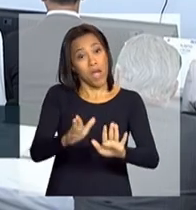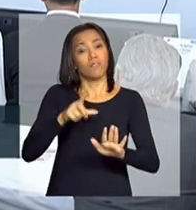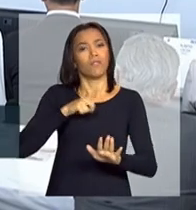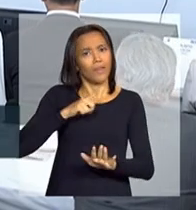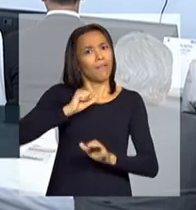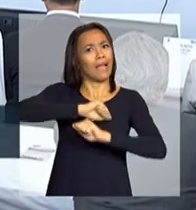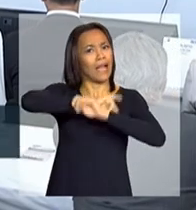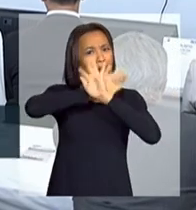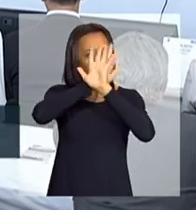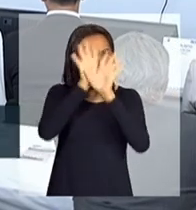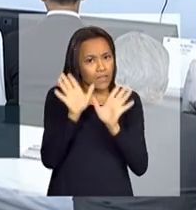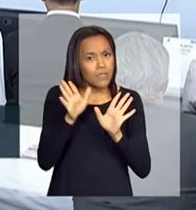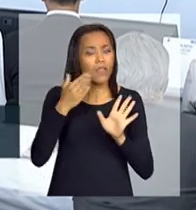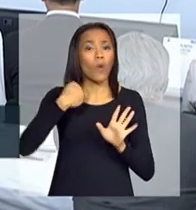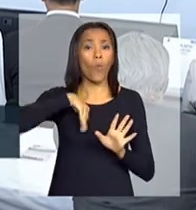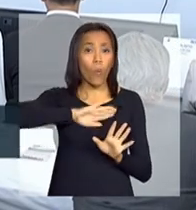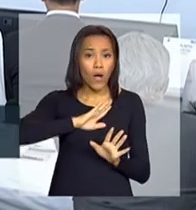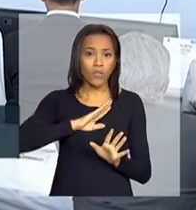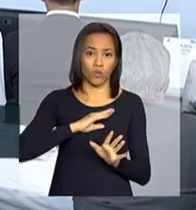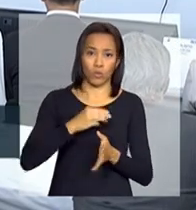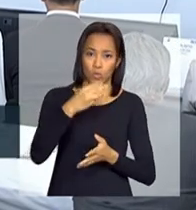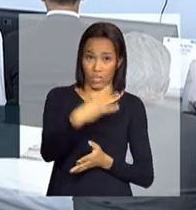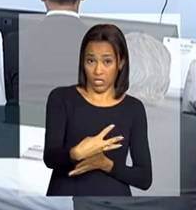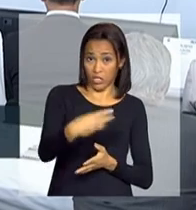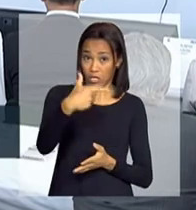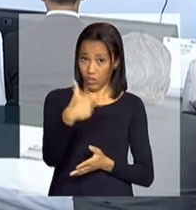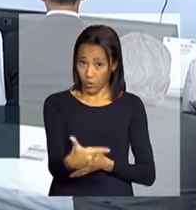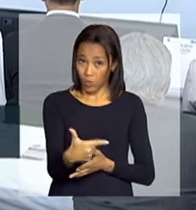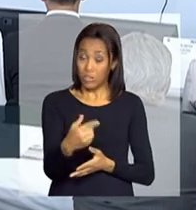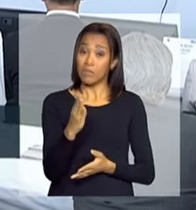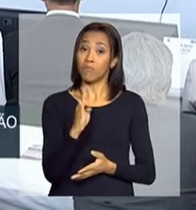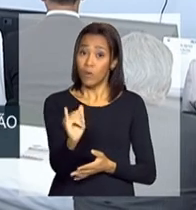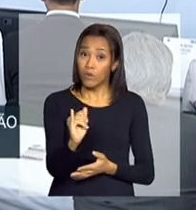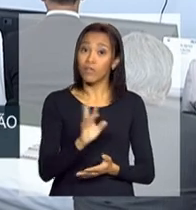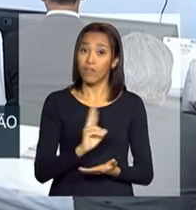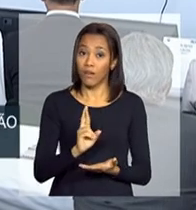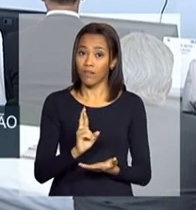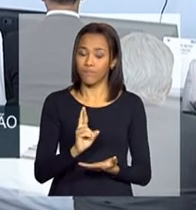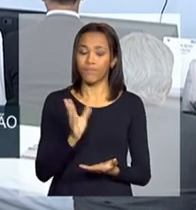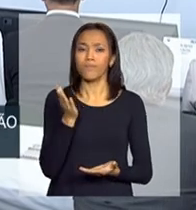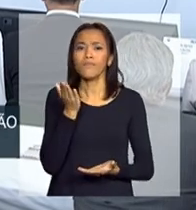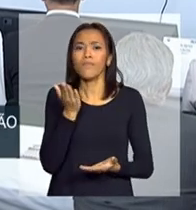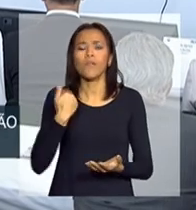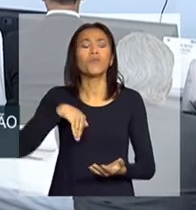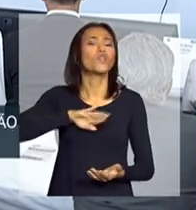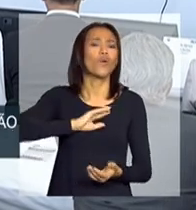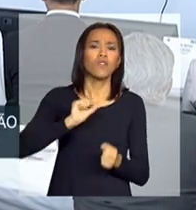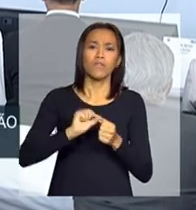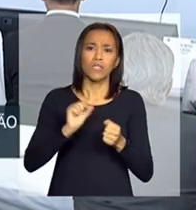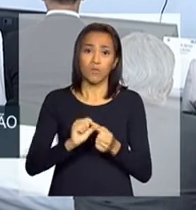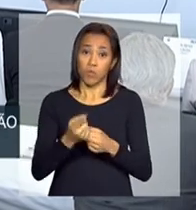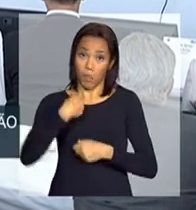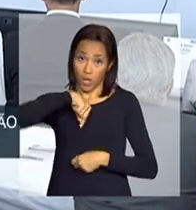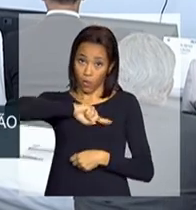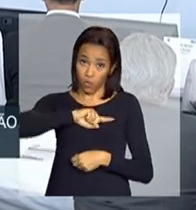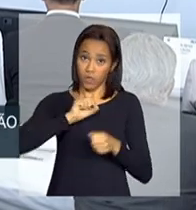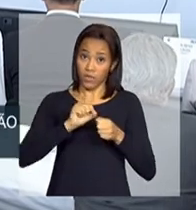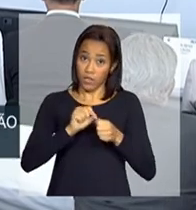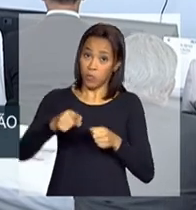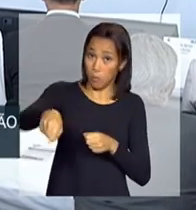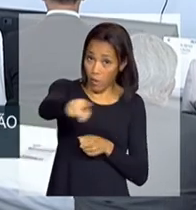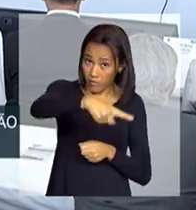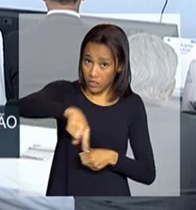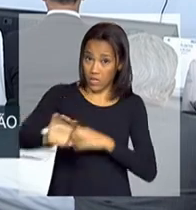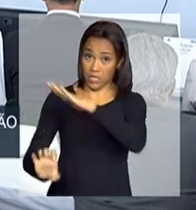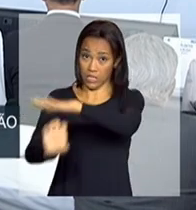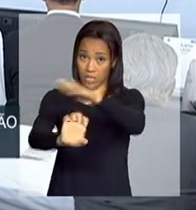você coloca numa mesma matriz os 32 bilhões, o que nós fazemos para nós e para vocês é